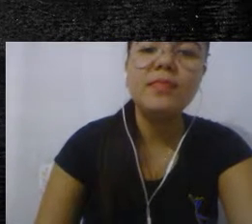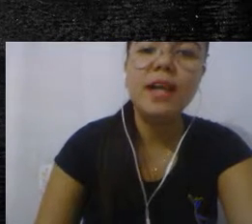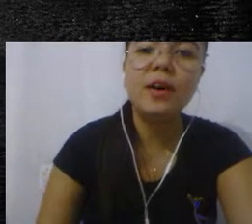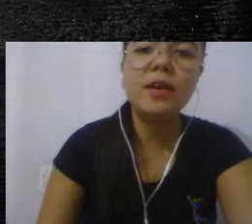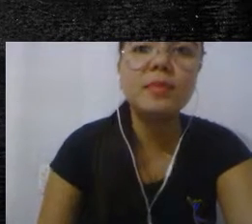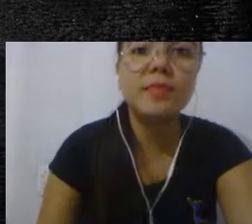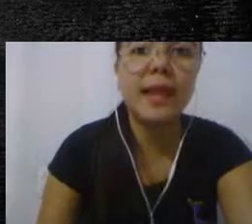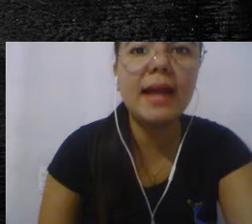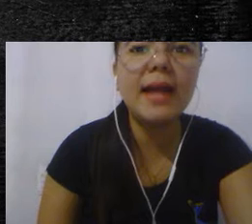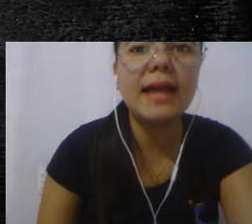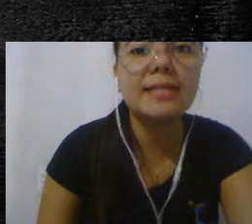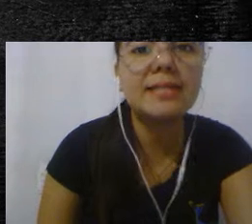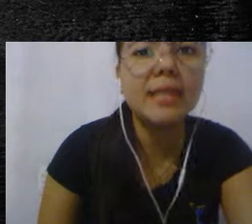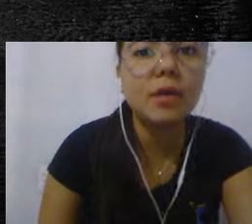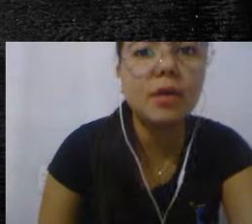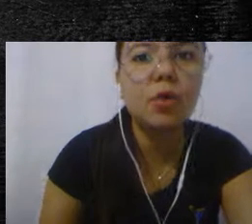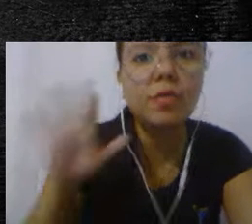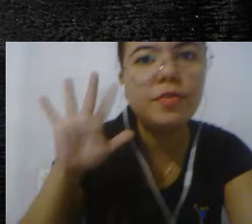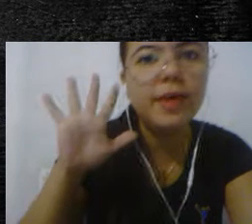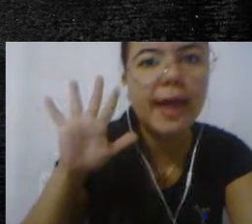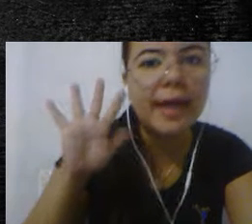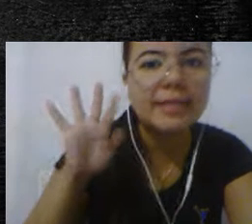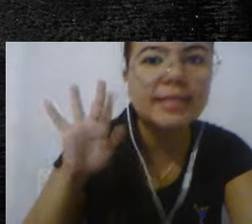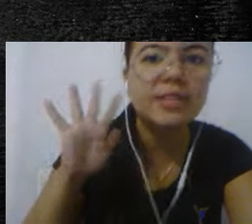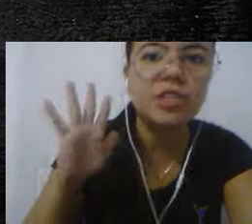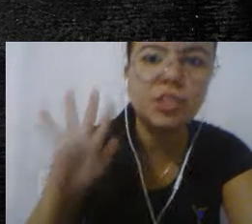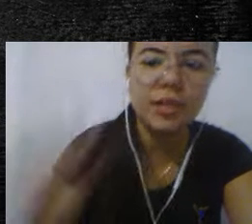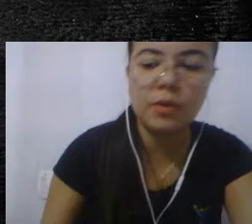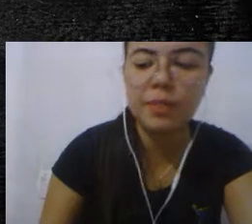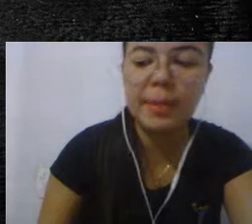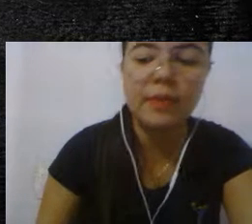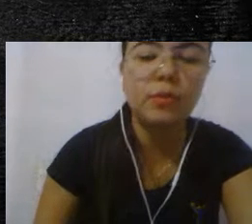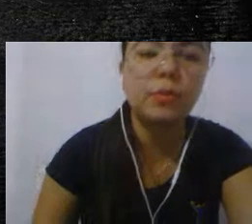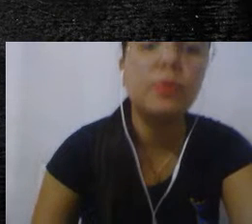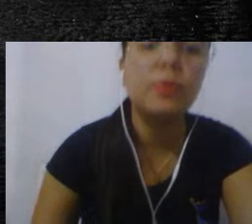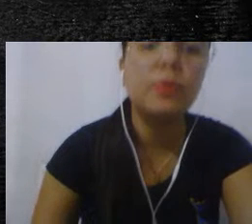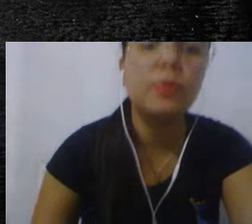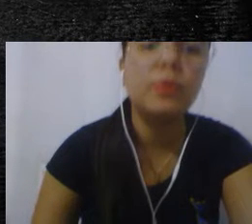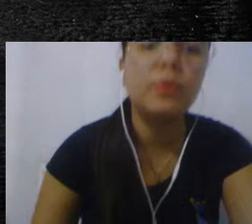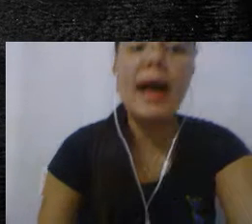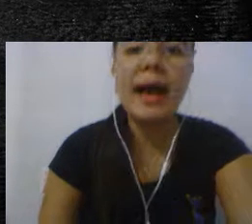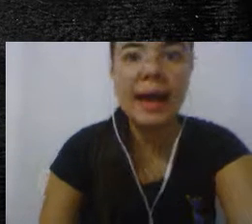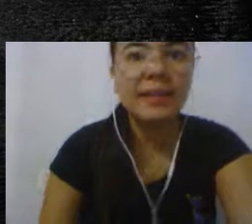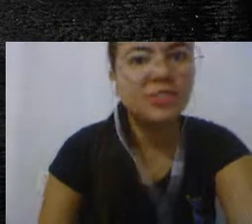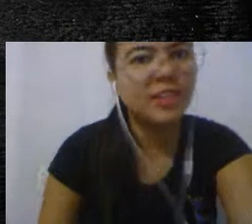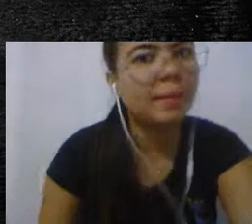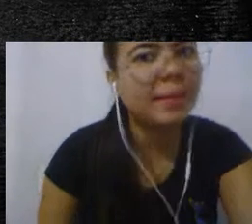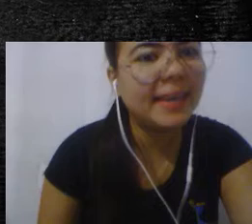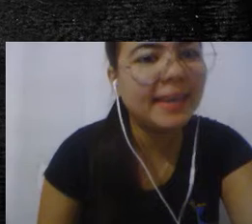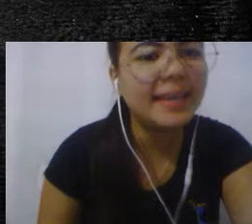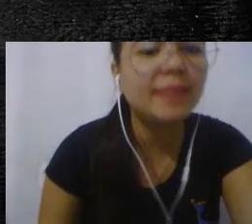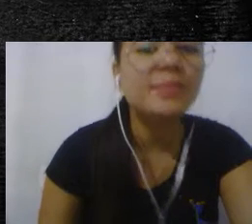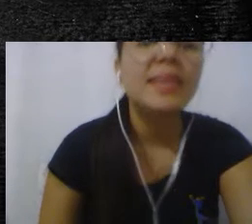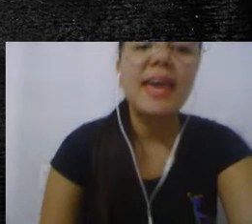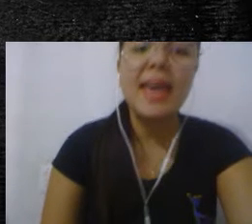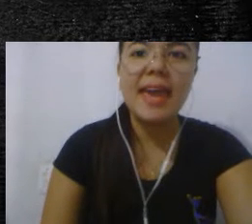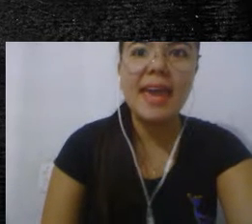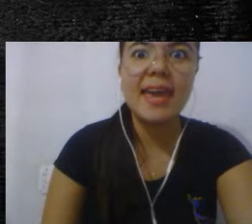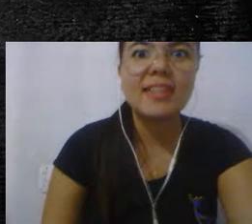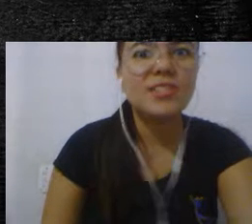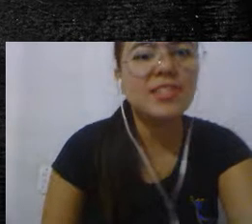Agora vamos falar as cinco vogais que a gente tem no alfabeto. A de abelha,